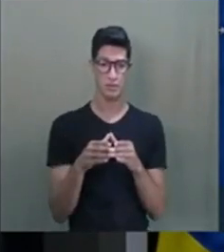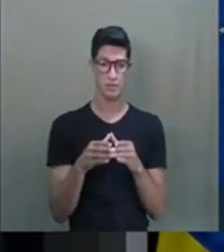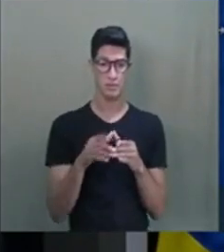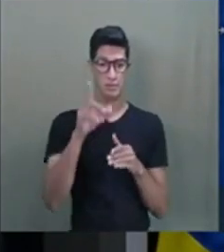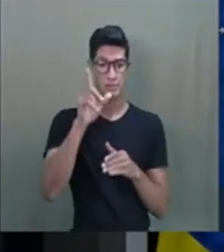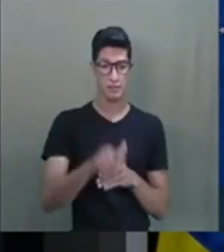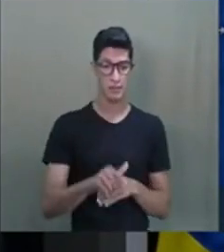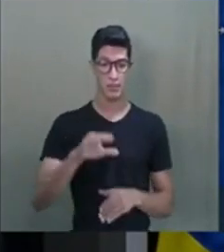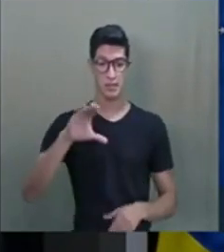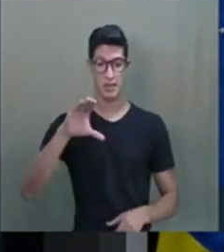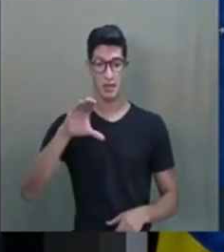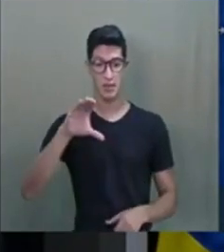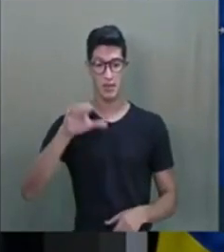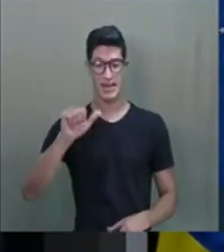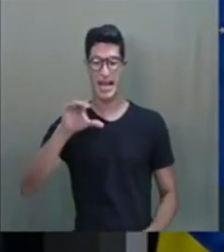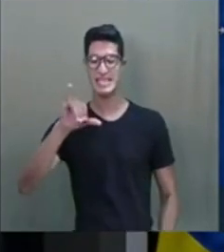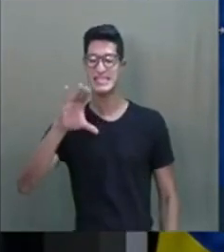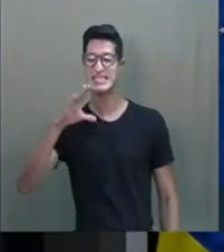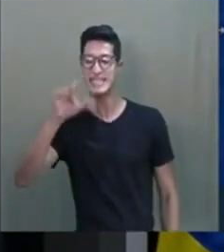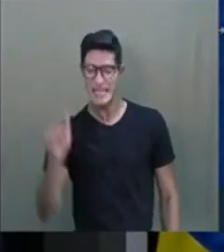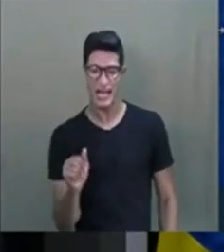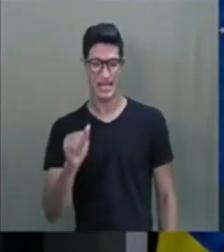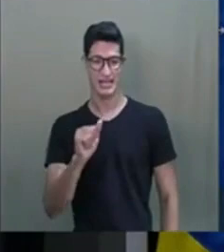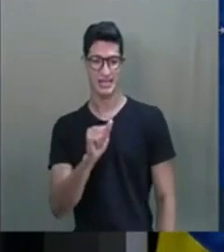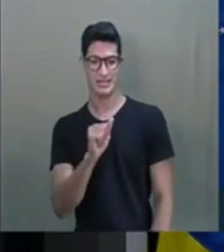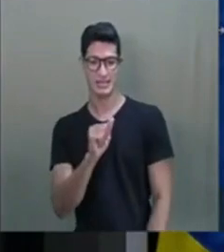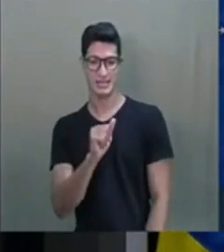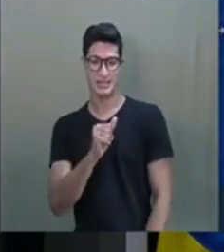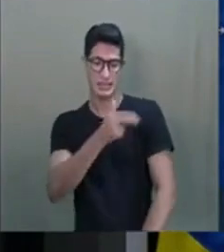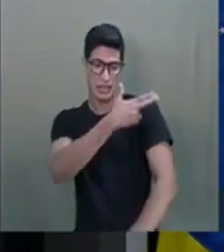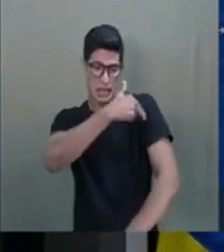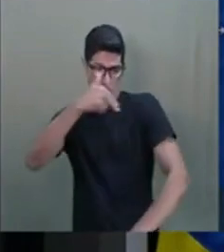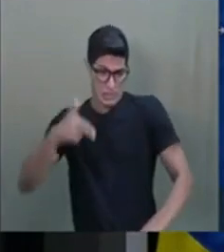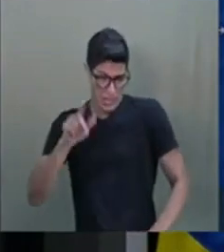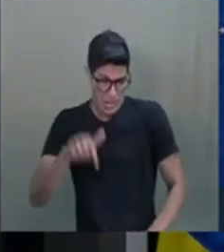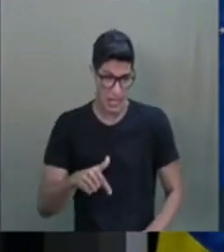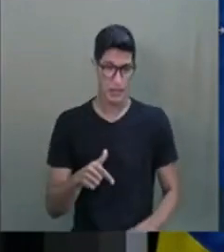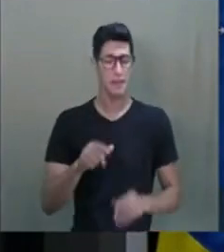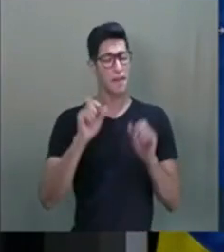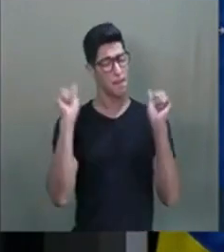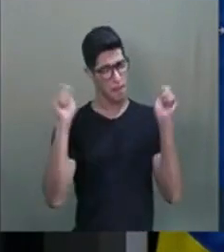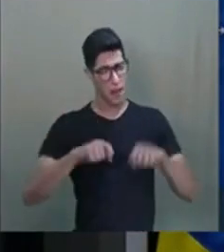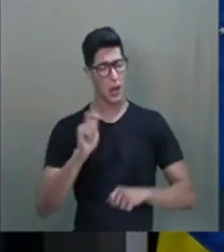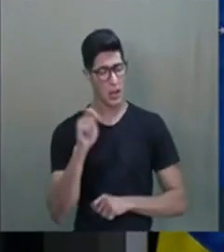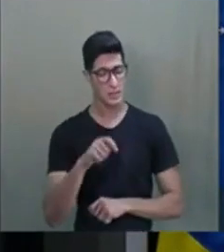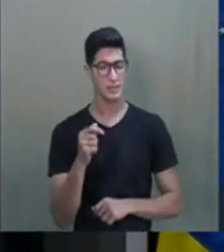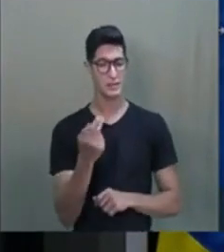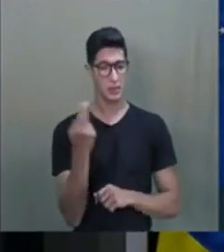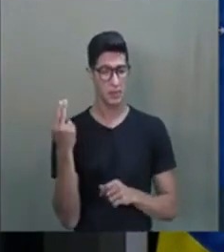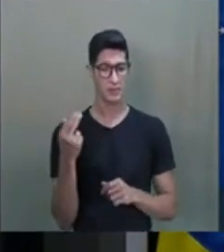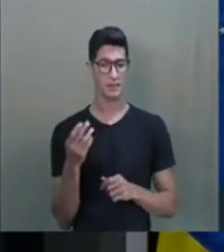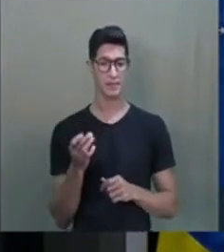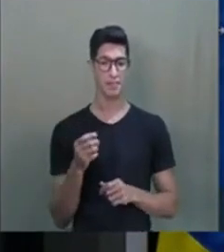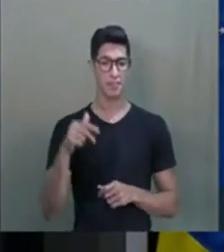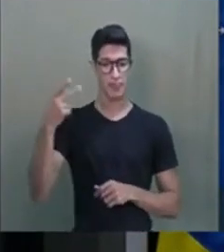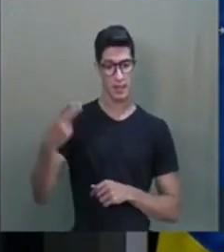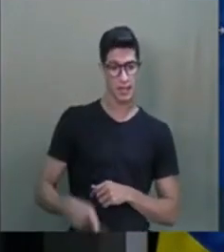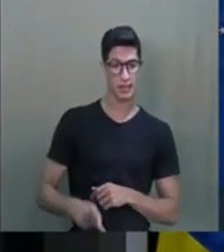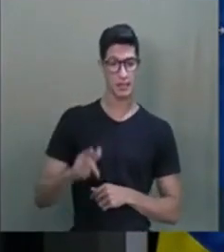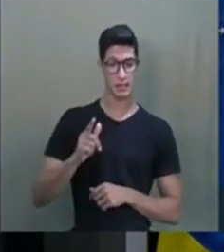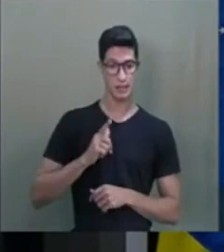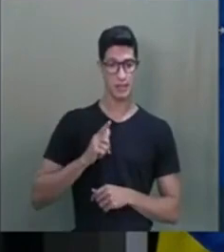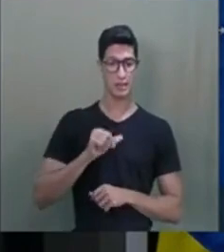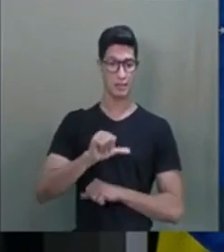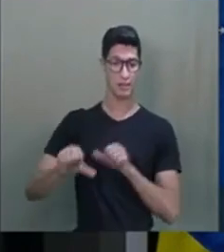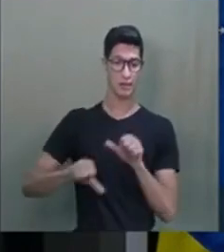nossa, você é uma cacica? Eu falei, se você quiser chamar assim, pode ser. Ela falou, então, aqui na tribo